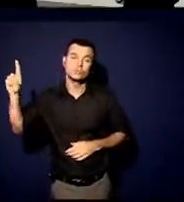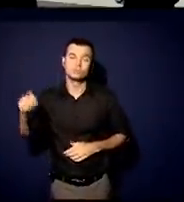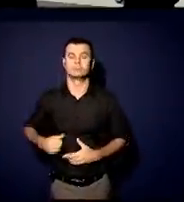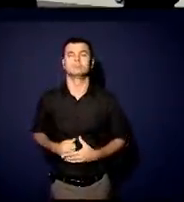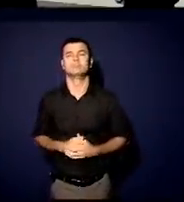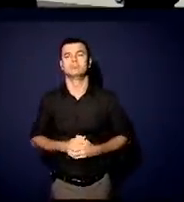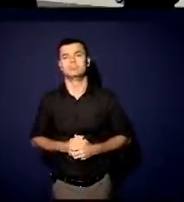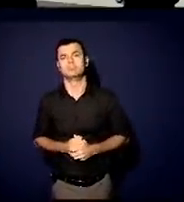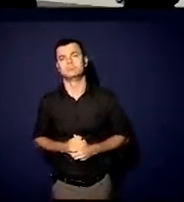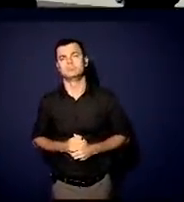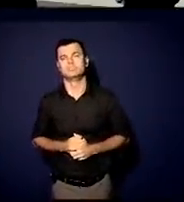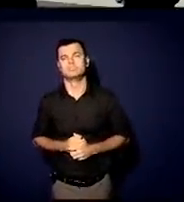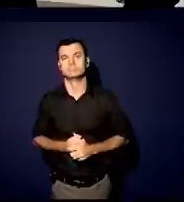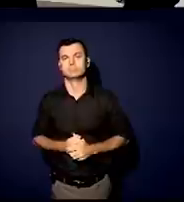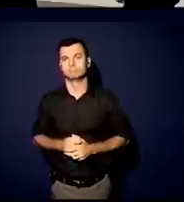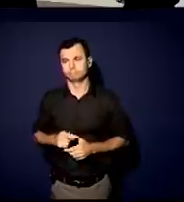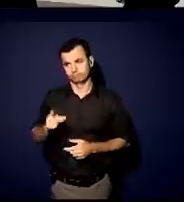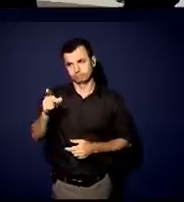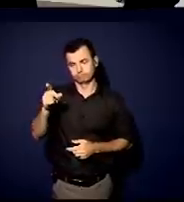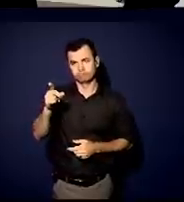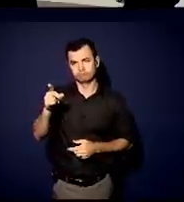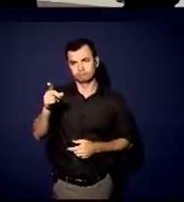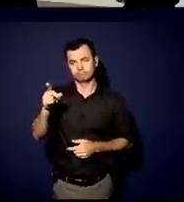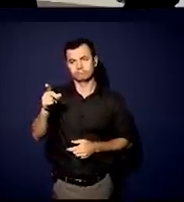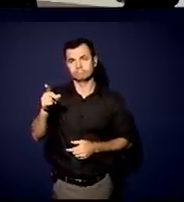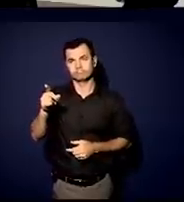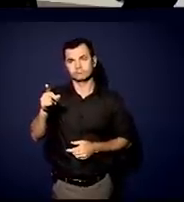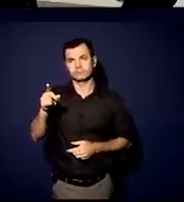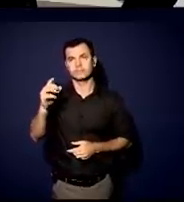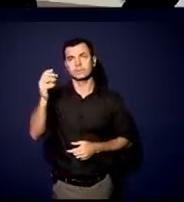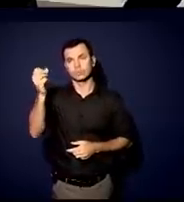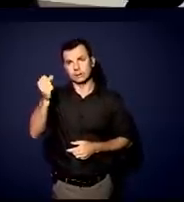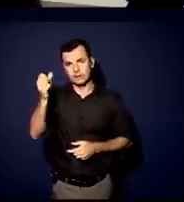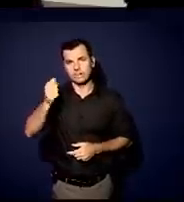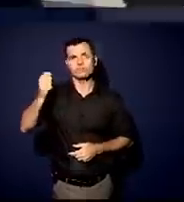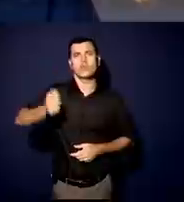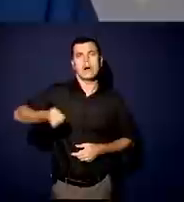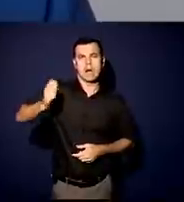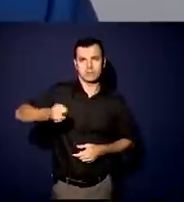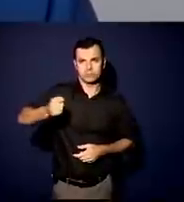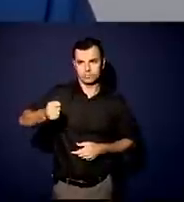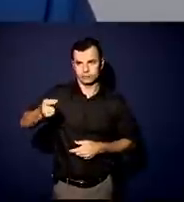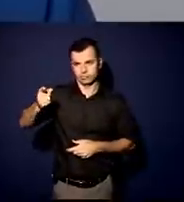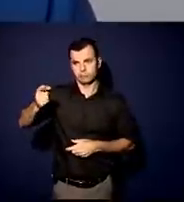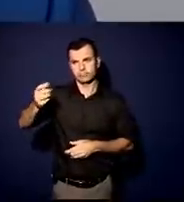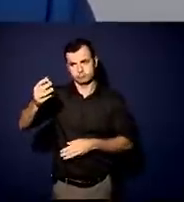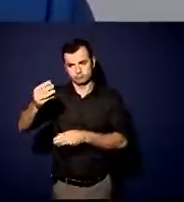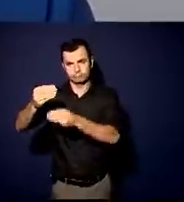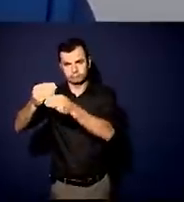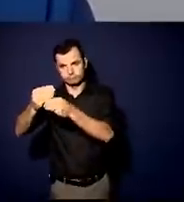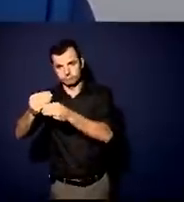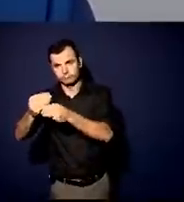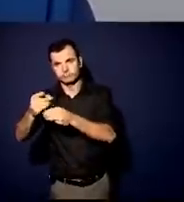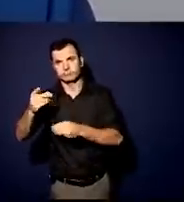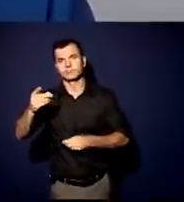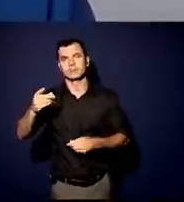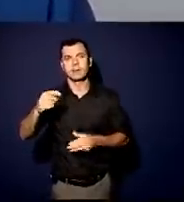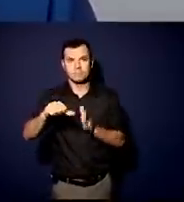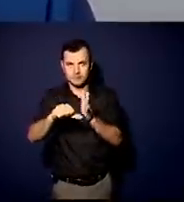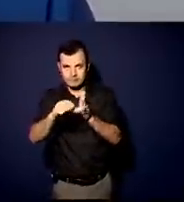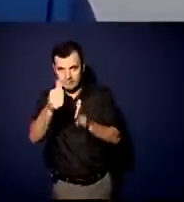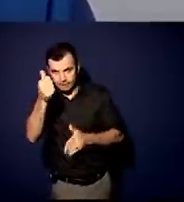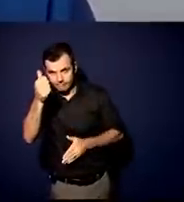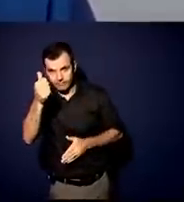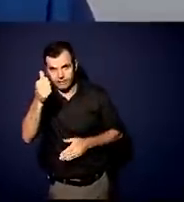Bom, primeiro, só pegando o gancho no que o Eduardo e o Ratinho falaram, quando o Eduardo diz, olha, a primeira eleição,